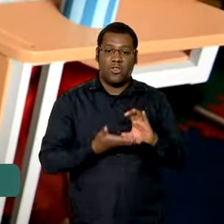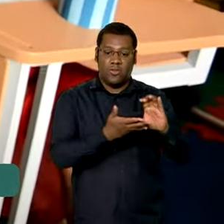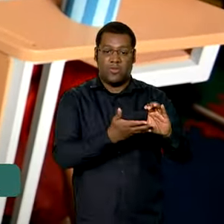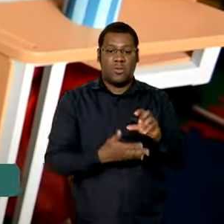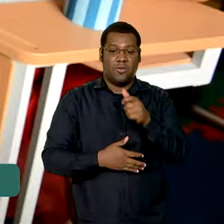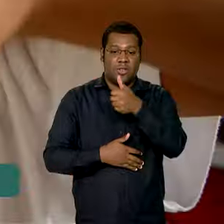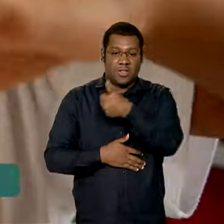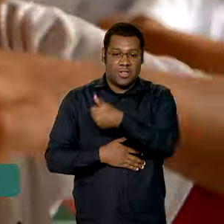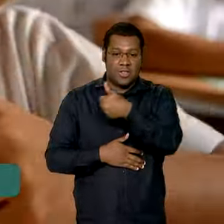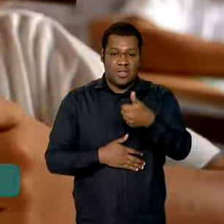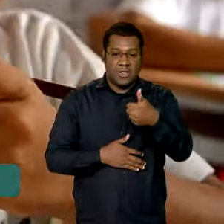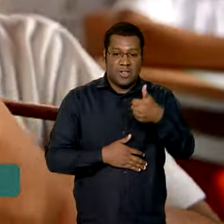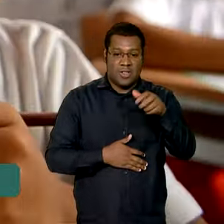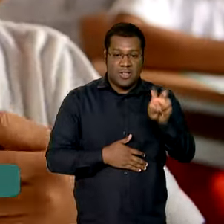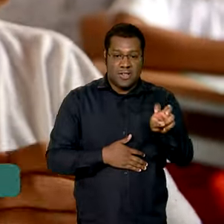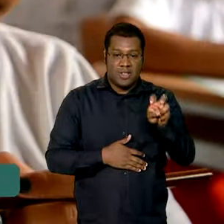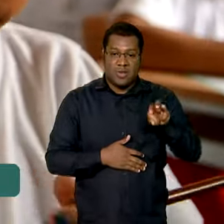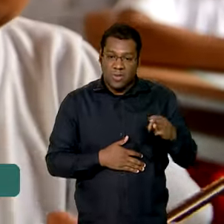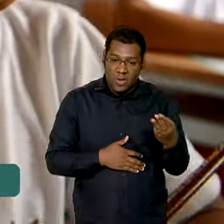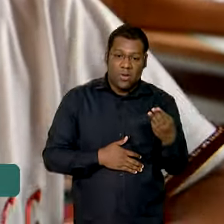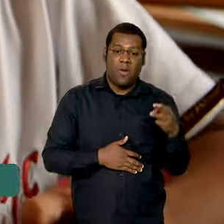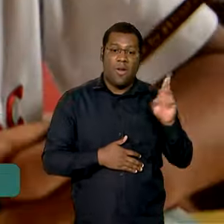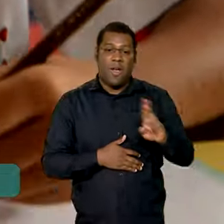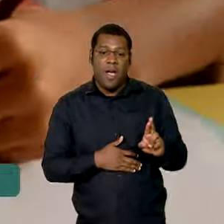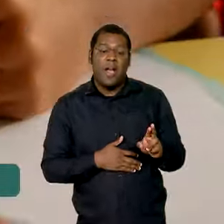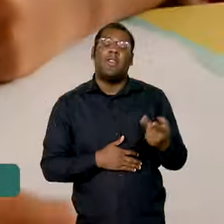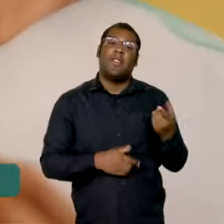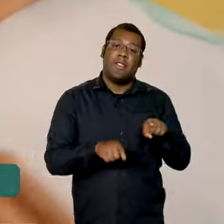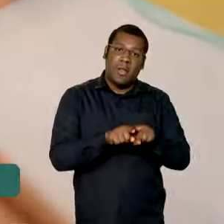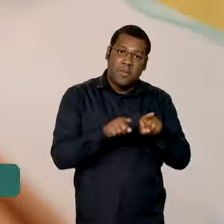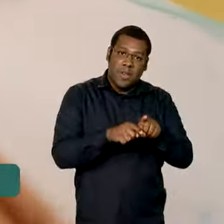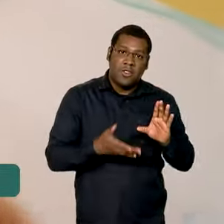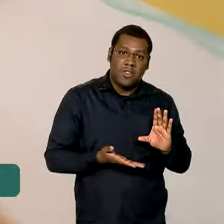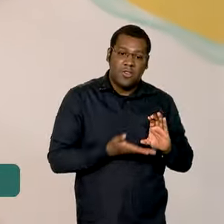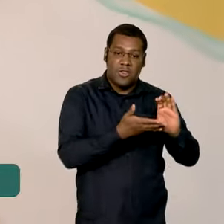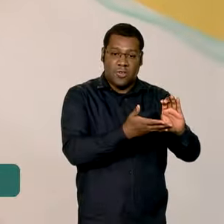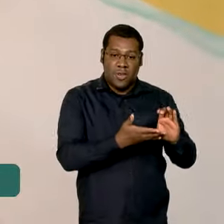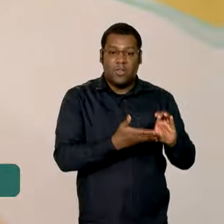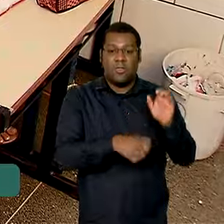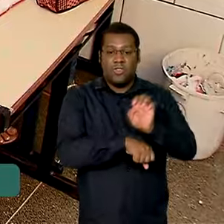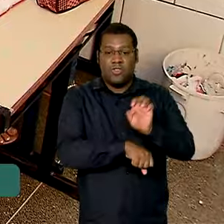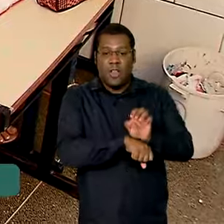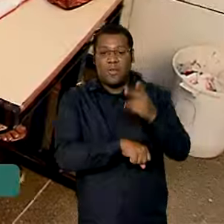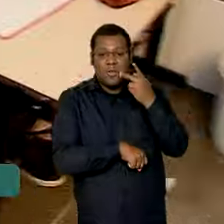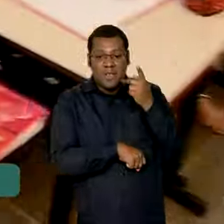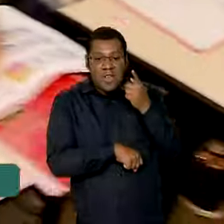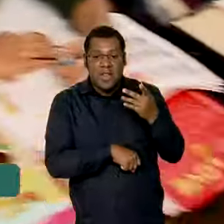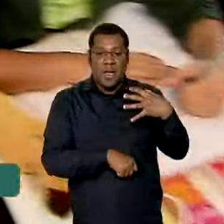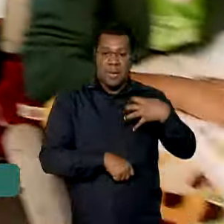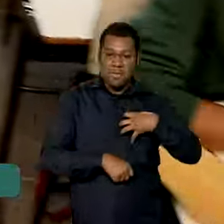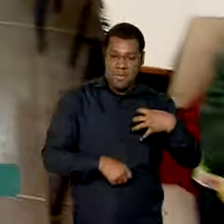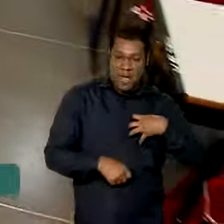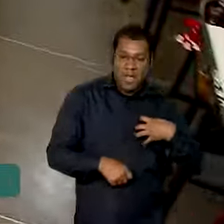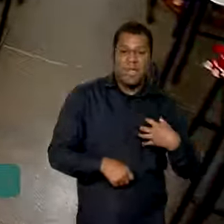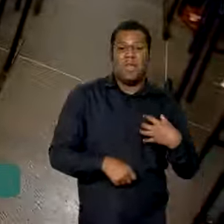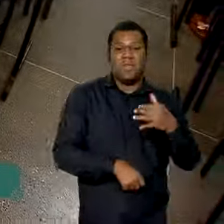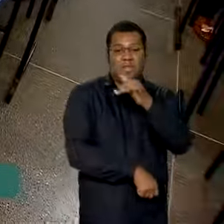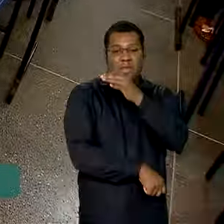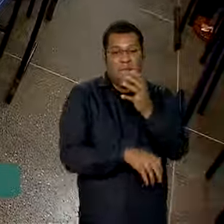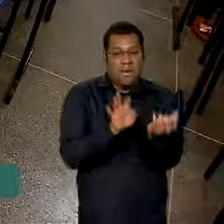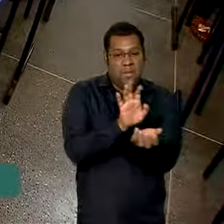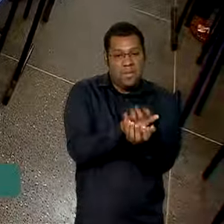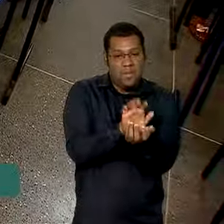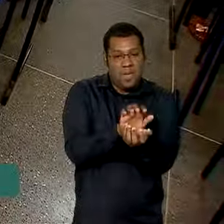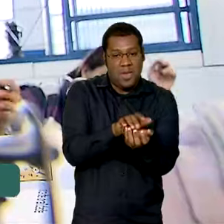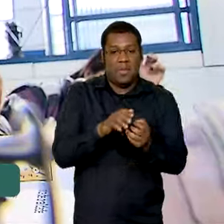receber repasses os estados de Ceará, Bahia e Pernambuco. Desse valor total de quase 580 milhões